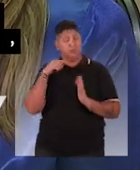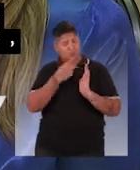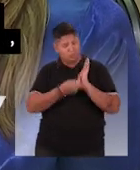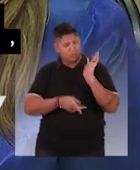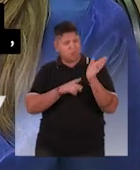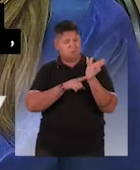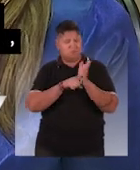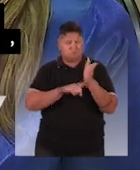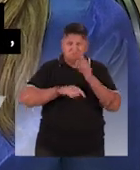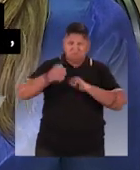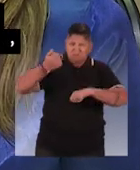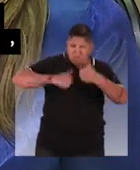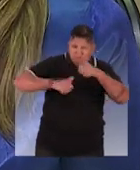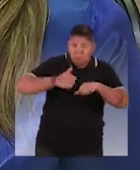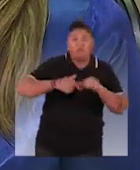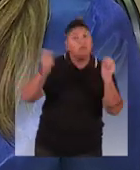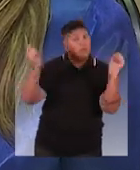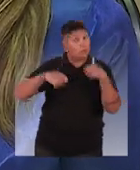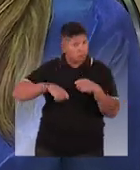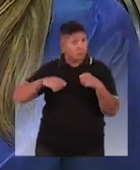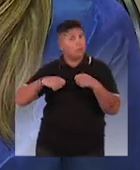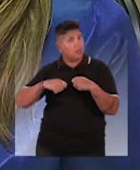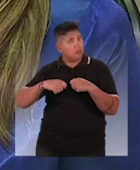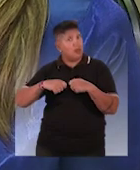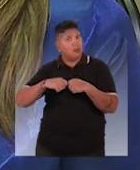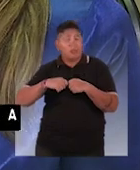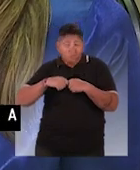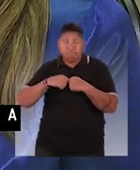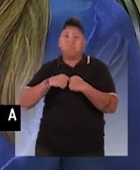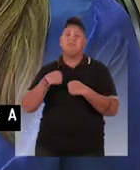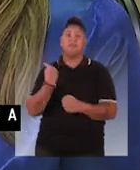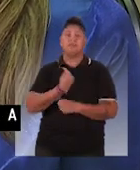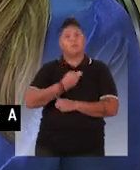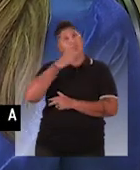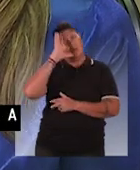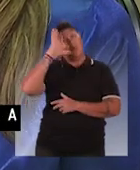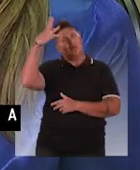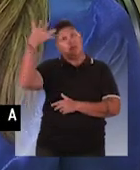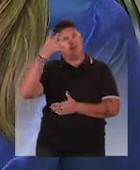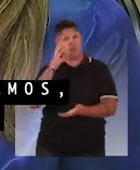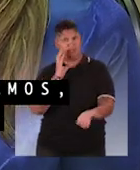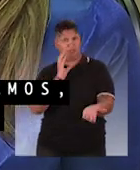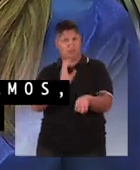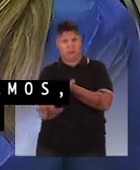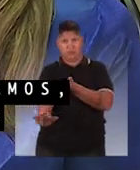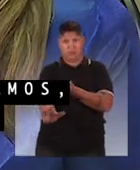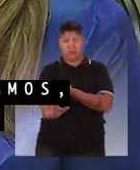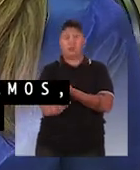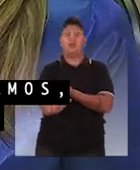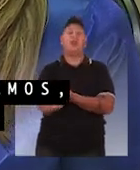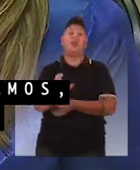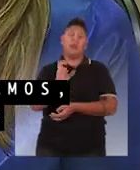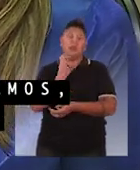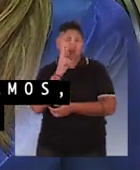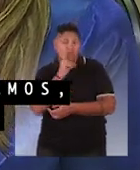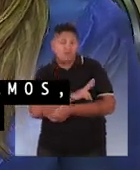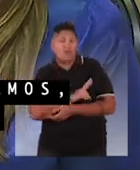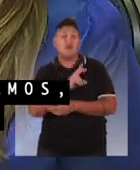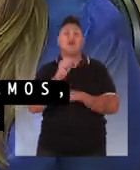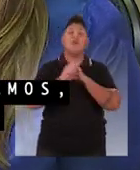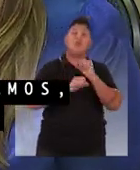Procuradoria. Esses projetos são analisados e, quando há essa possibilidade dessa destinação, nós analisamos,